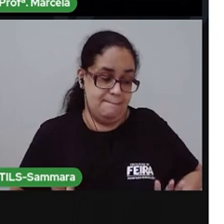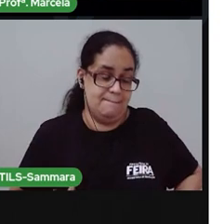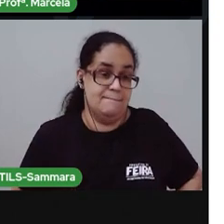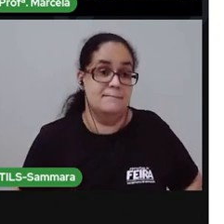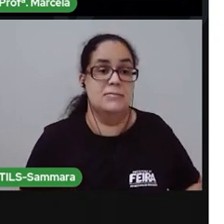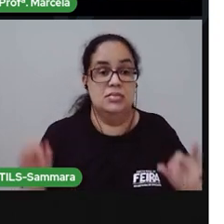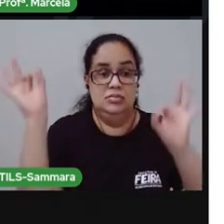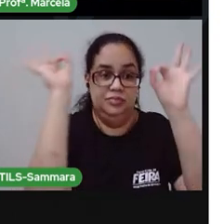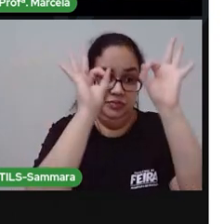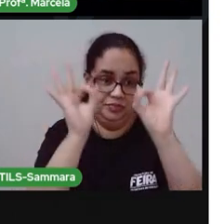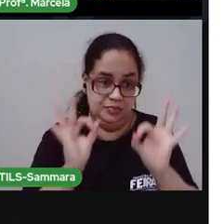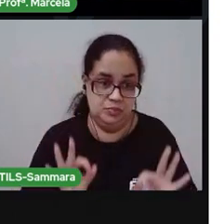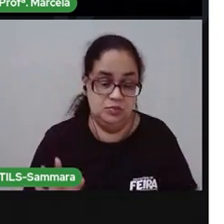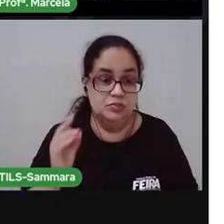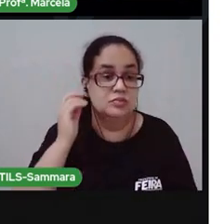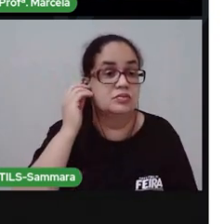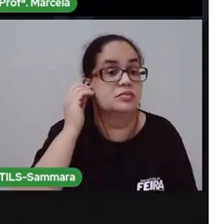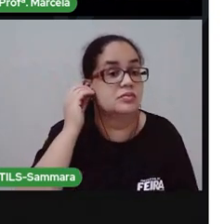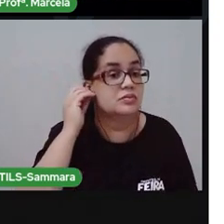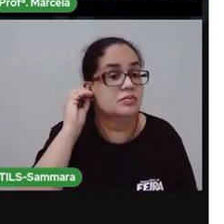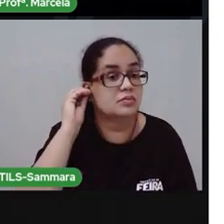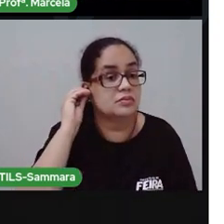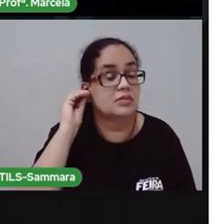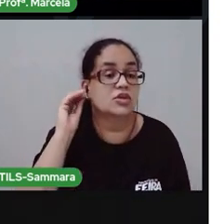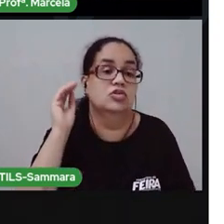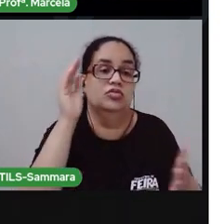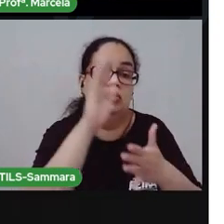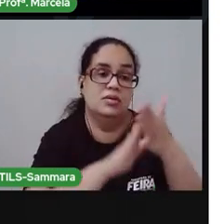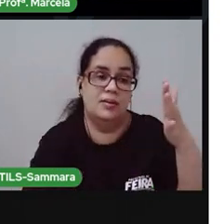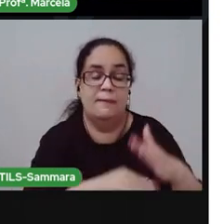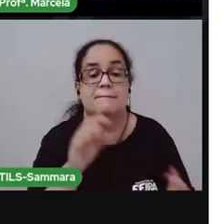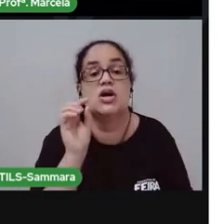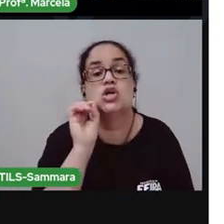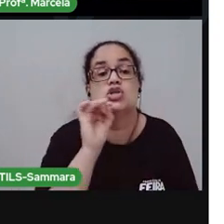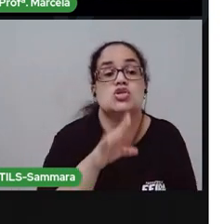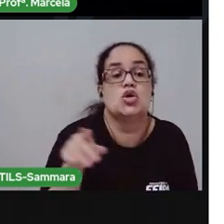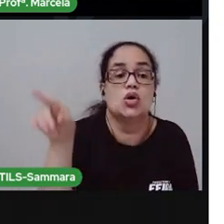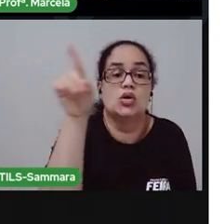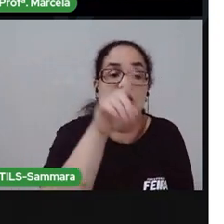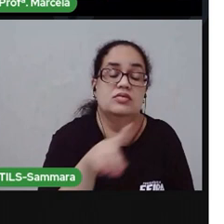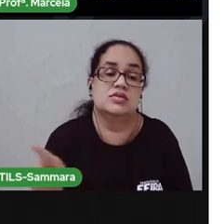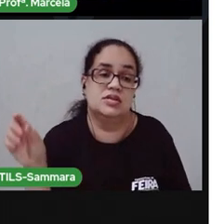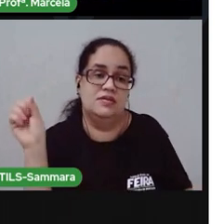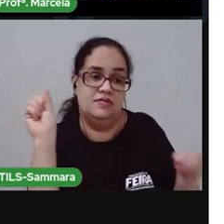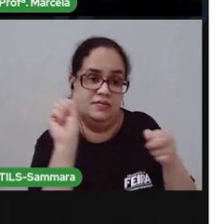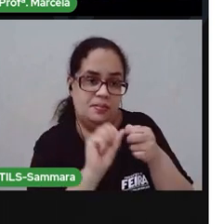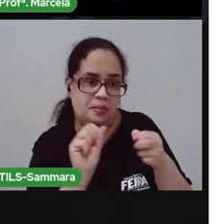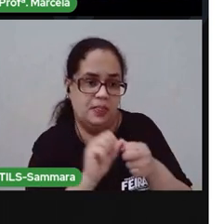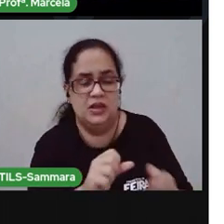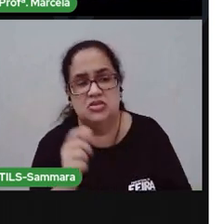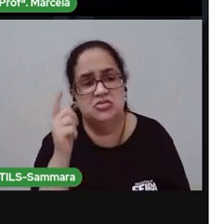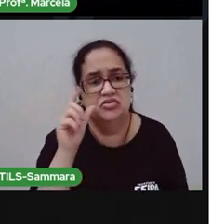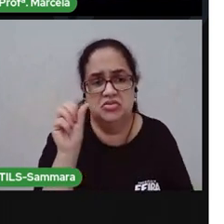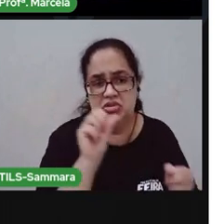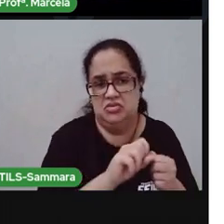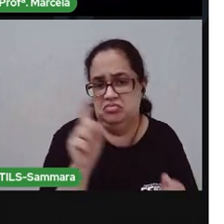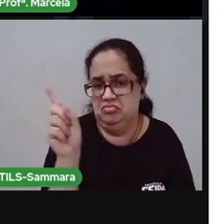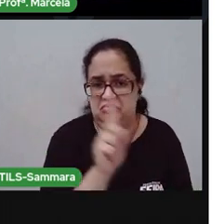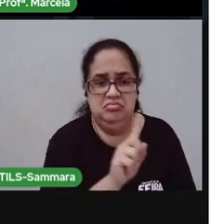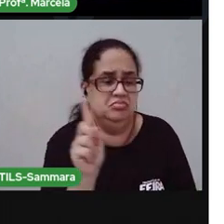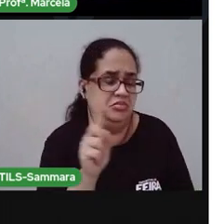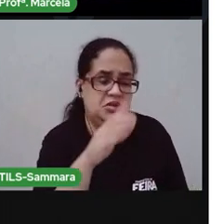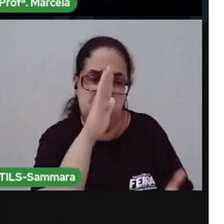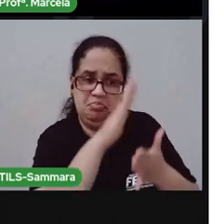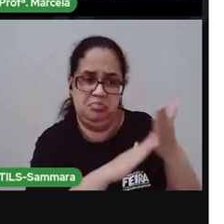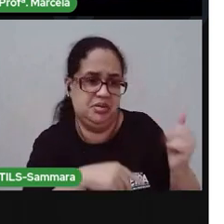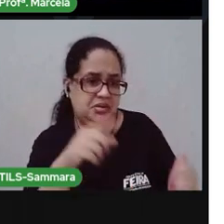harmoniosa. Você vai pintar só o que você faz. Você não faz aquilo, você não